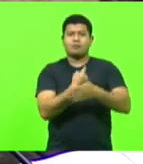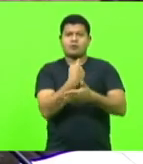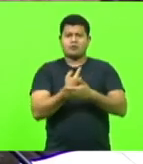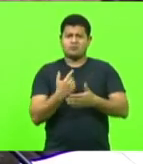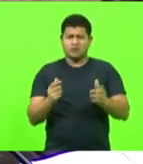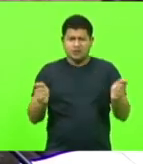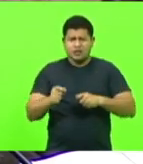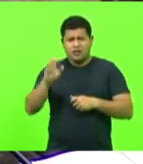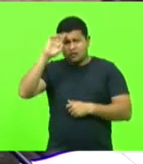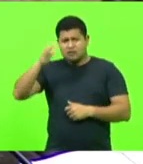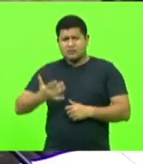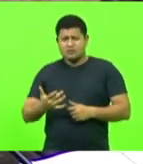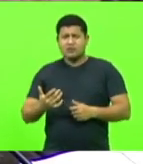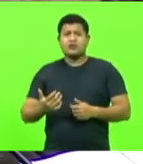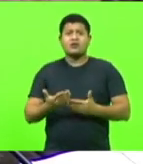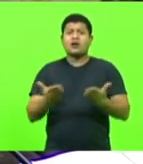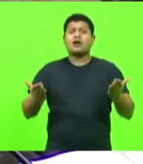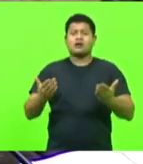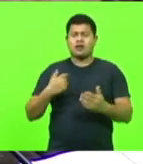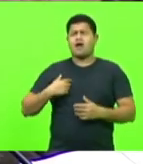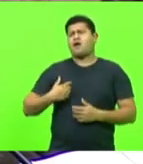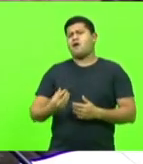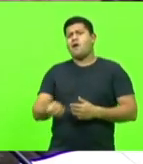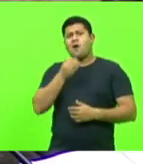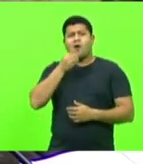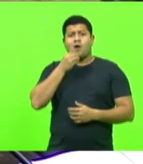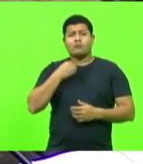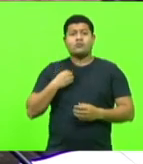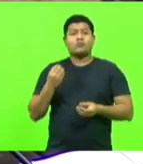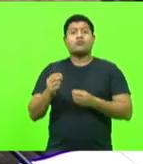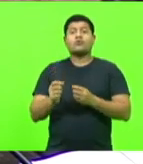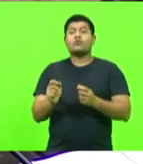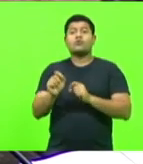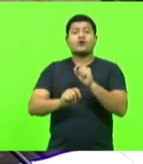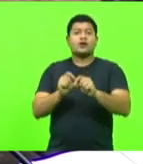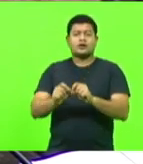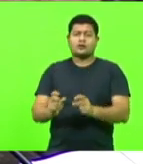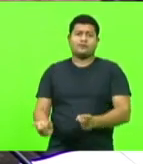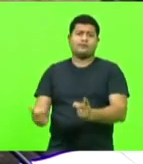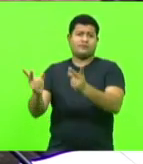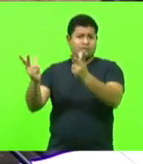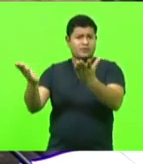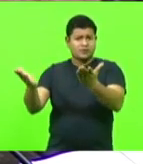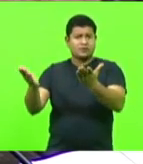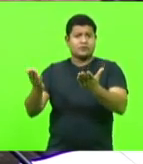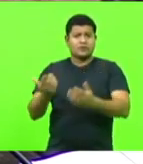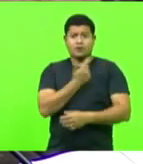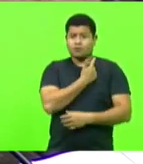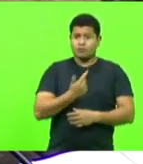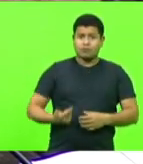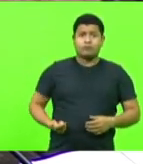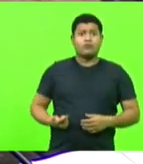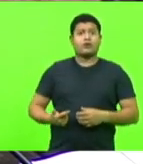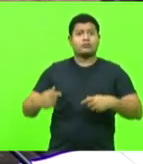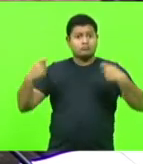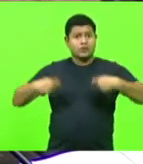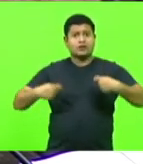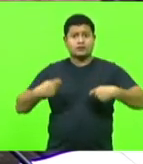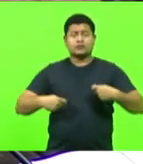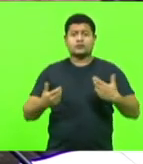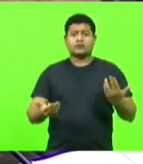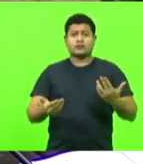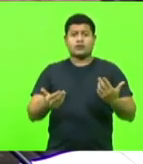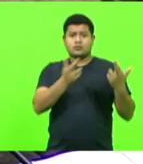isso? É lógico que tem. Privatização. Vender o governo fazer aquilo que ele deve fazer